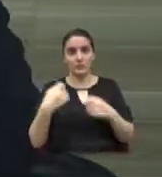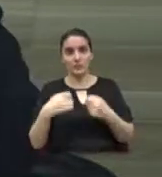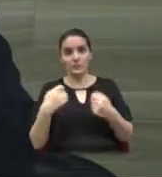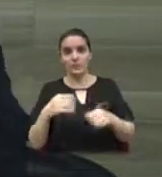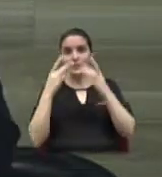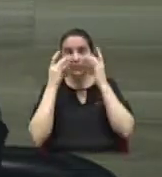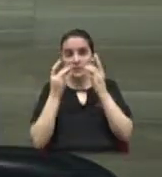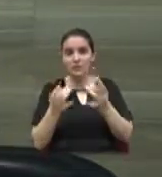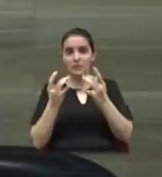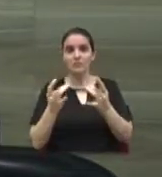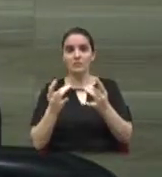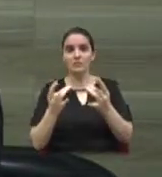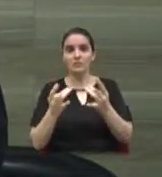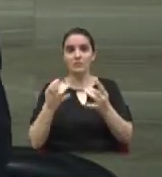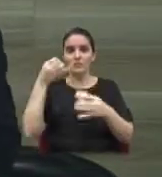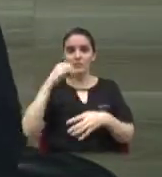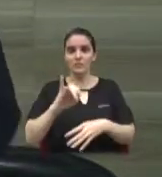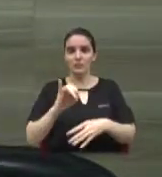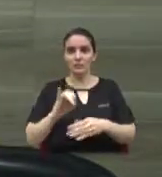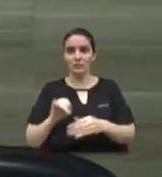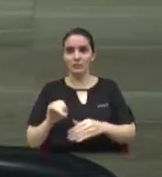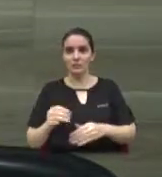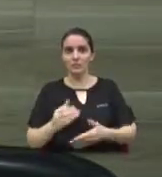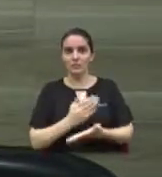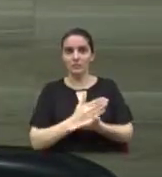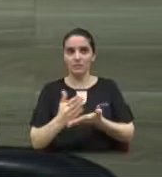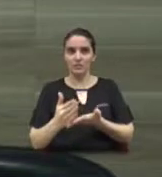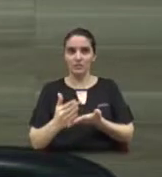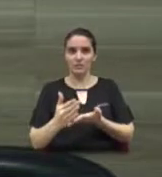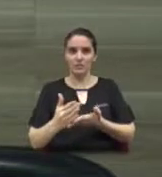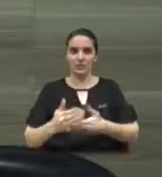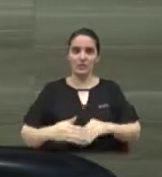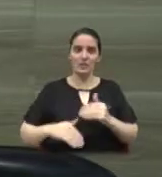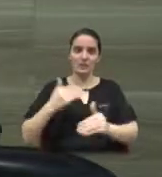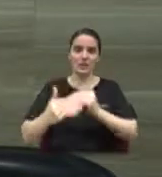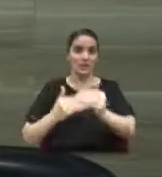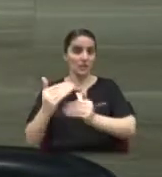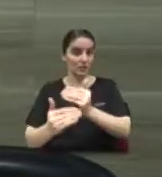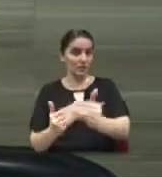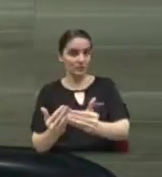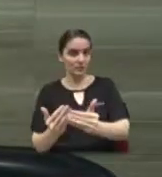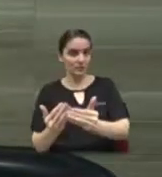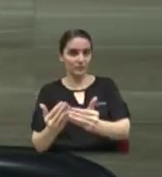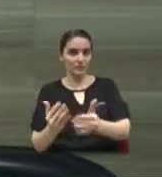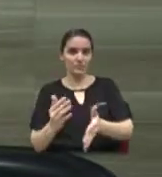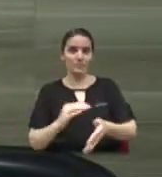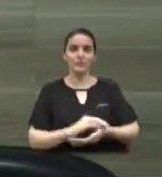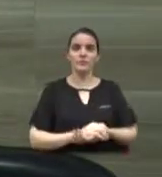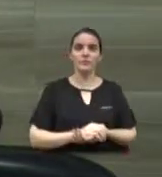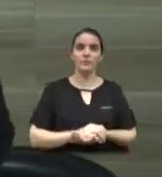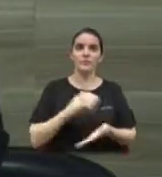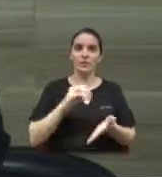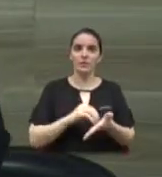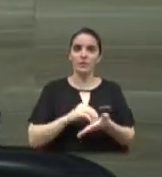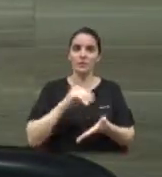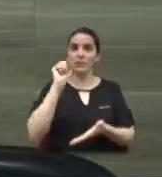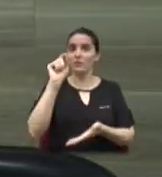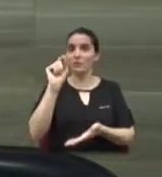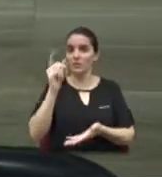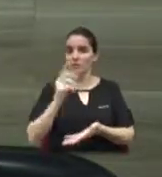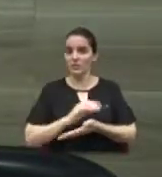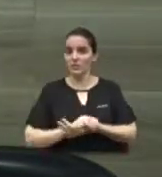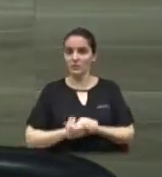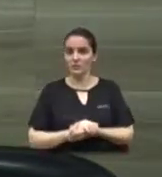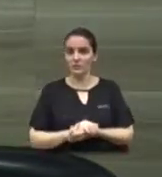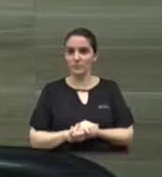vereador, a gente vai realmente ter um... Já estamos colhendo o que foi plantado, a falta da eficácia, a